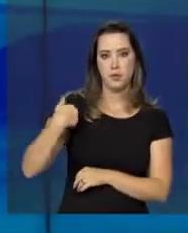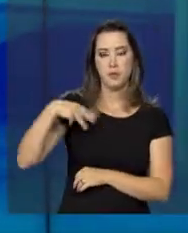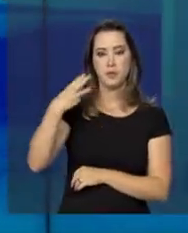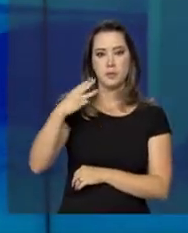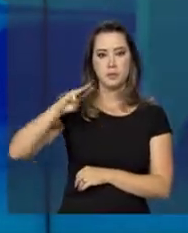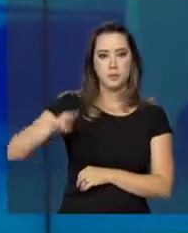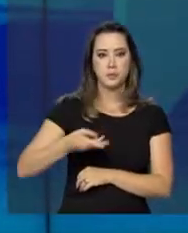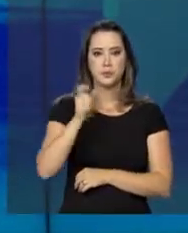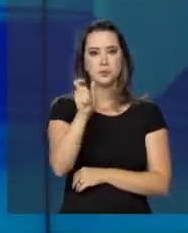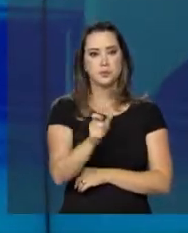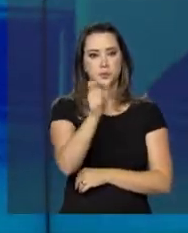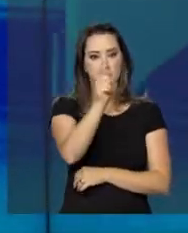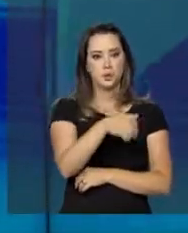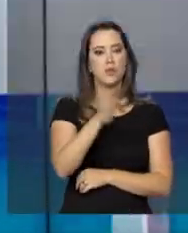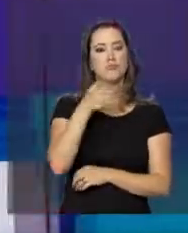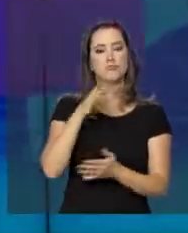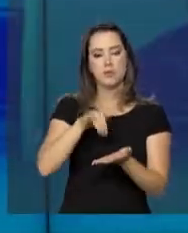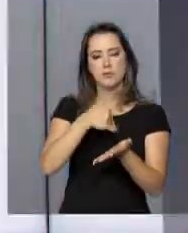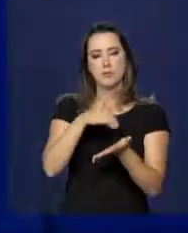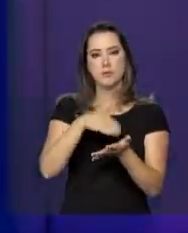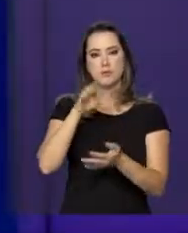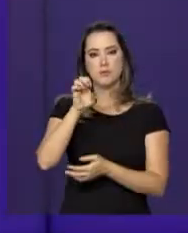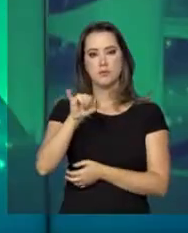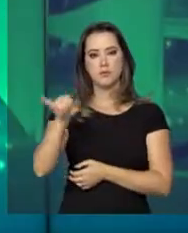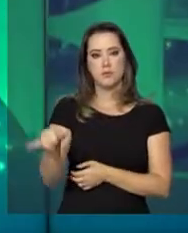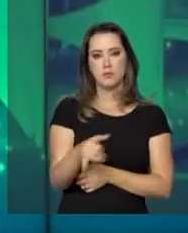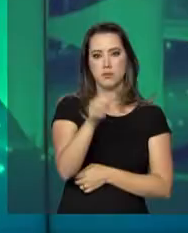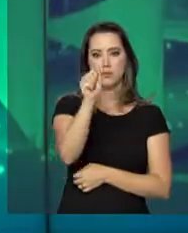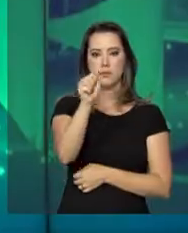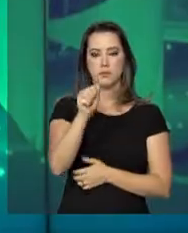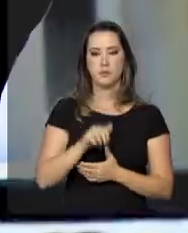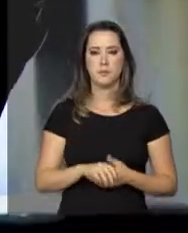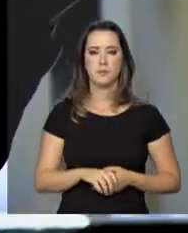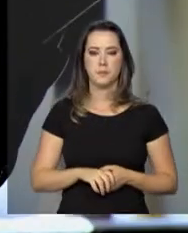mais de 3 milhões e meio de pessoas se matricularam no EJA.